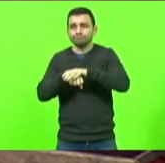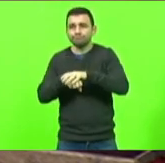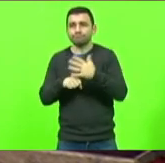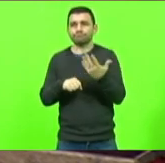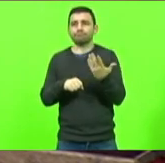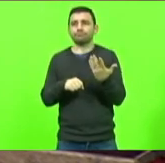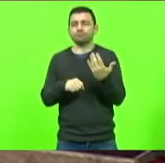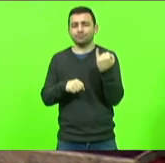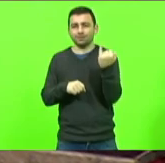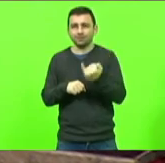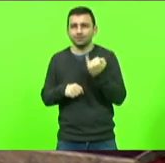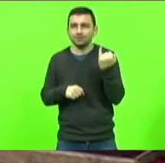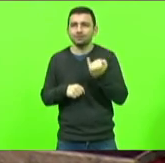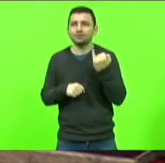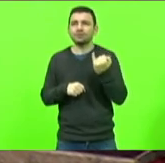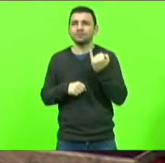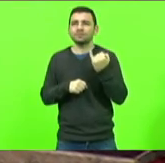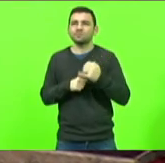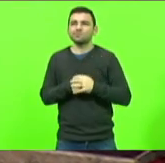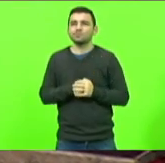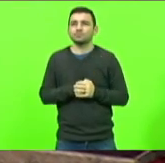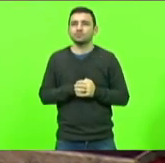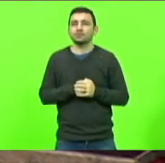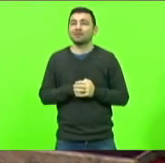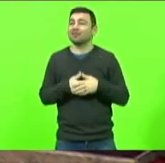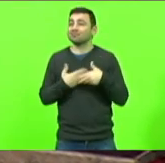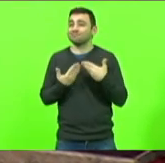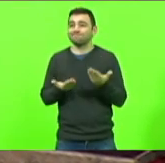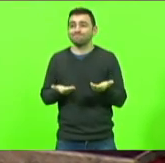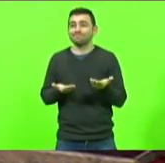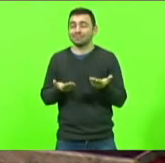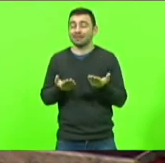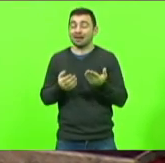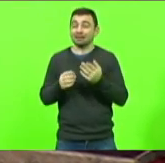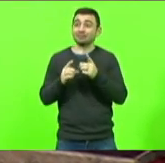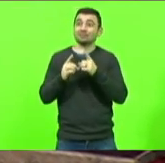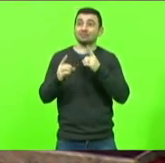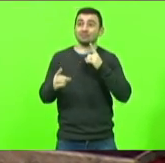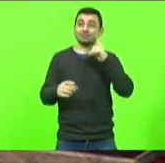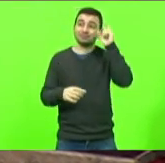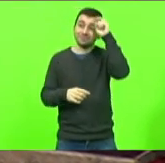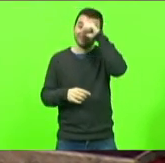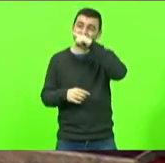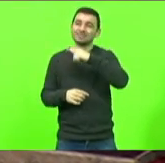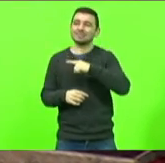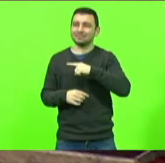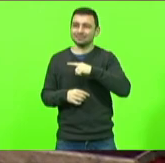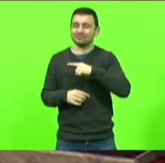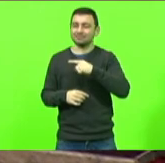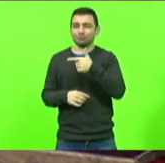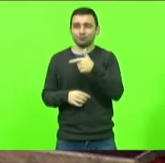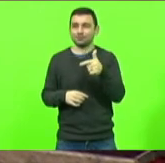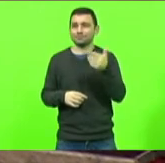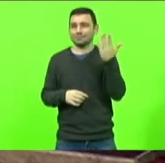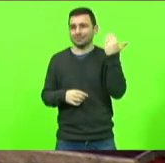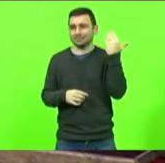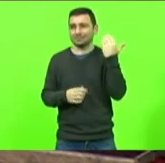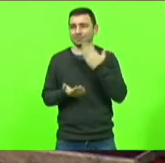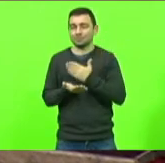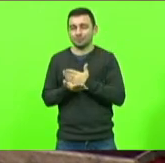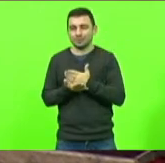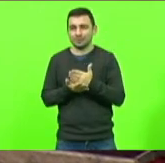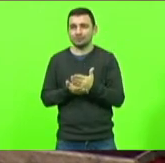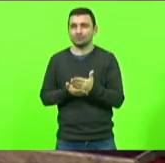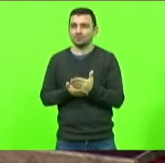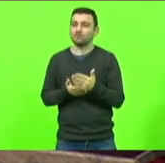extremamente importante e que deixou de acontecer pelo menos no início desse momento difícil mas